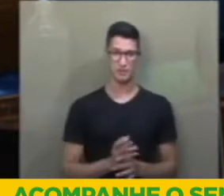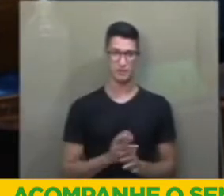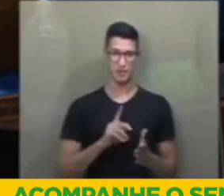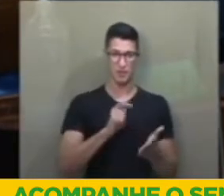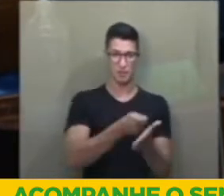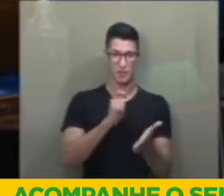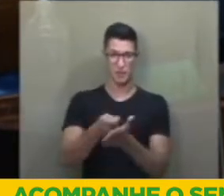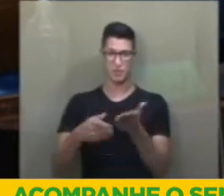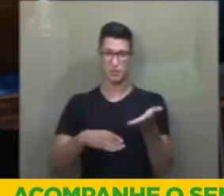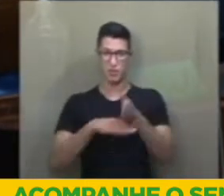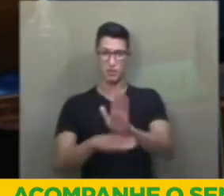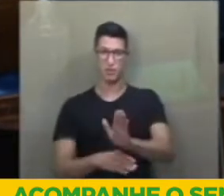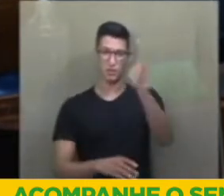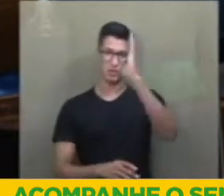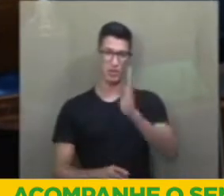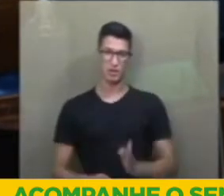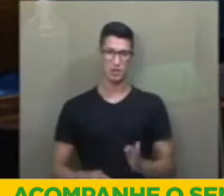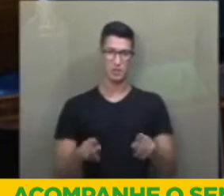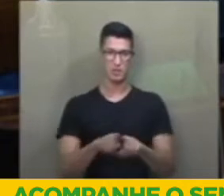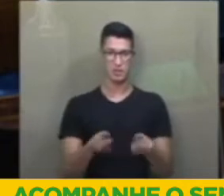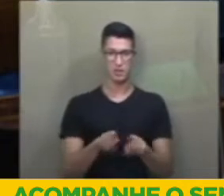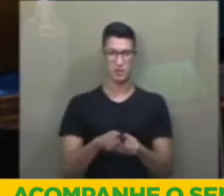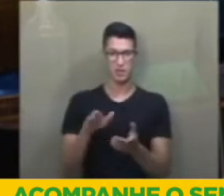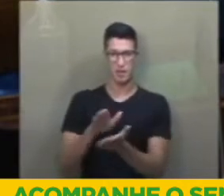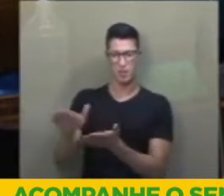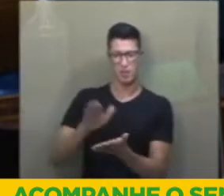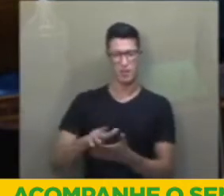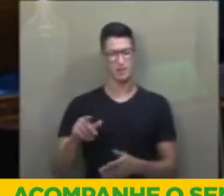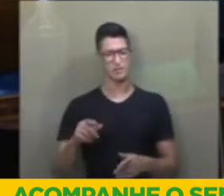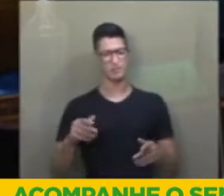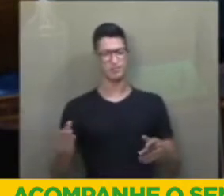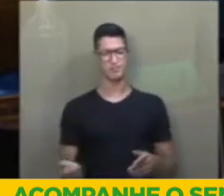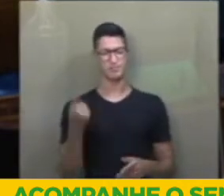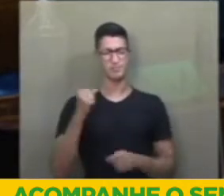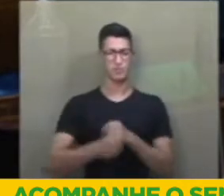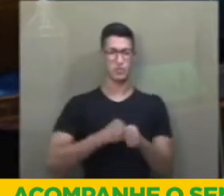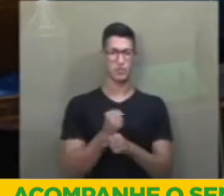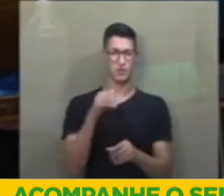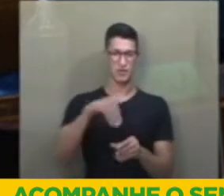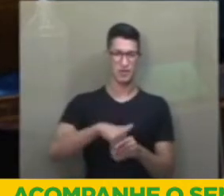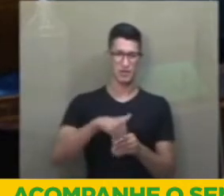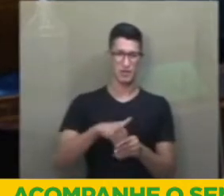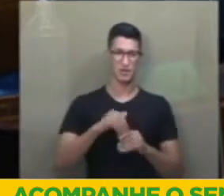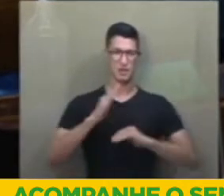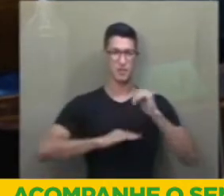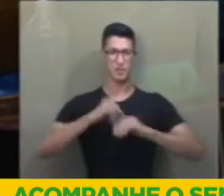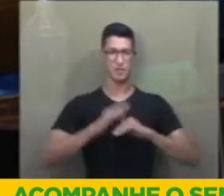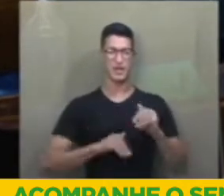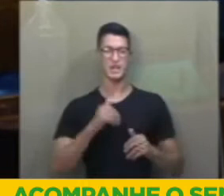pagamento do Auxílio Brasil e para um gasto aleatório no ano eleitoral, para a prática do